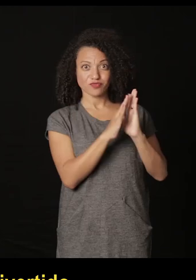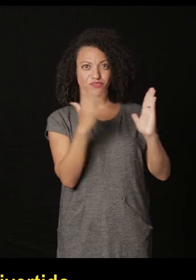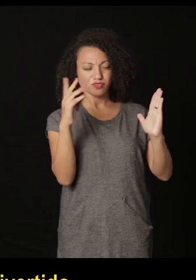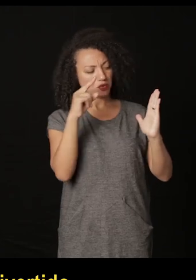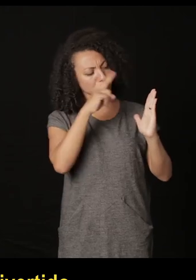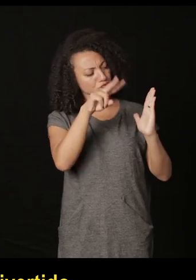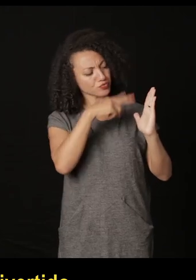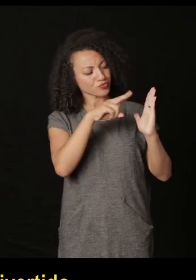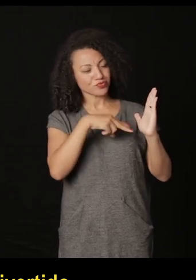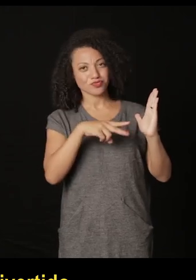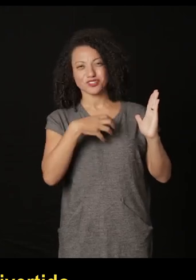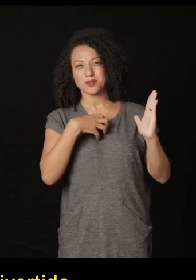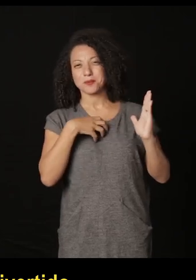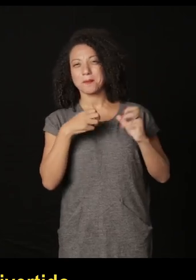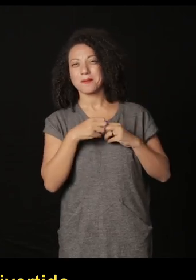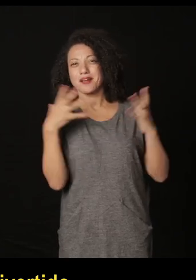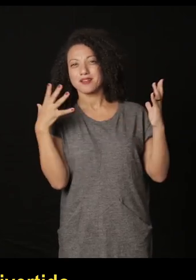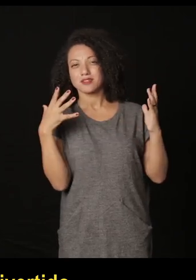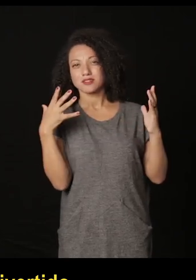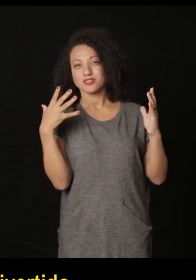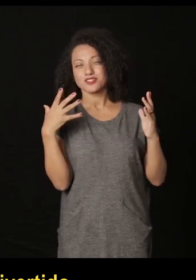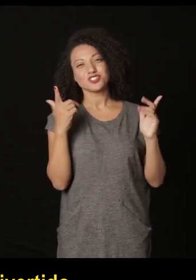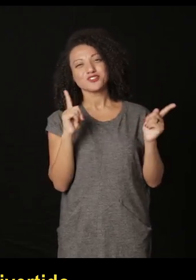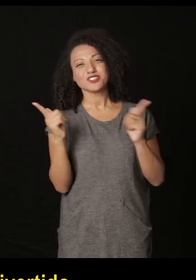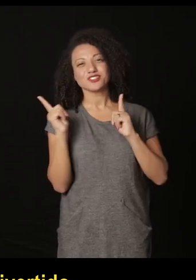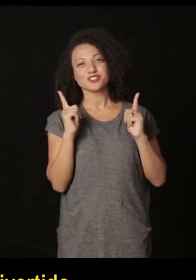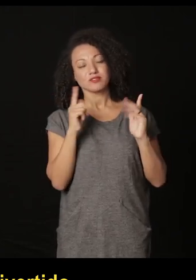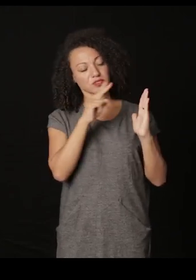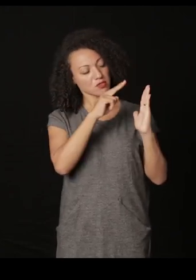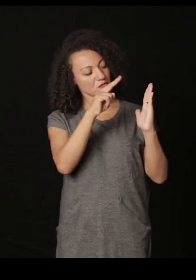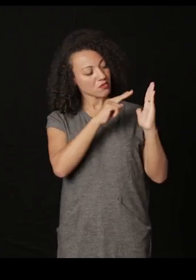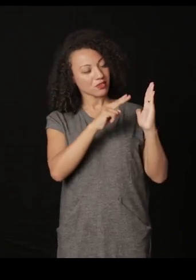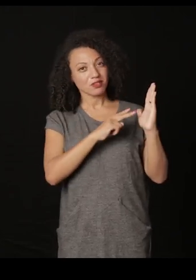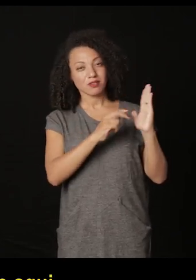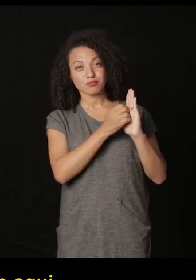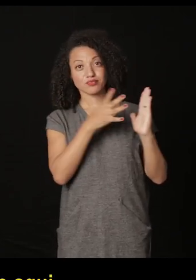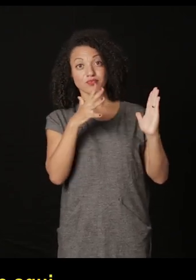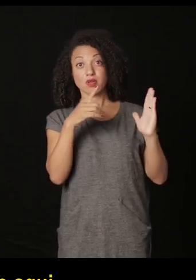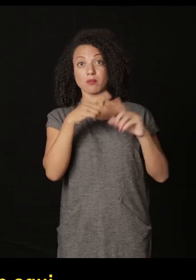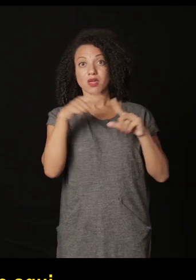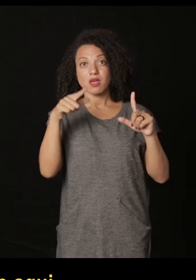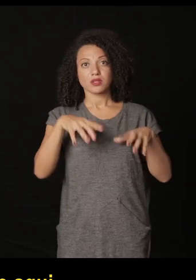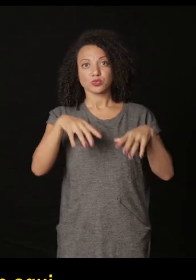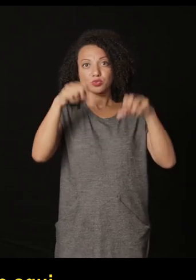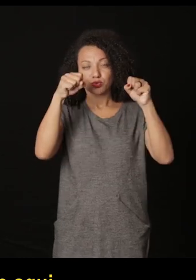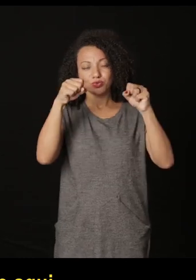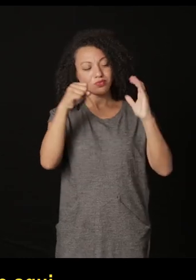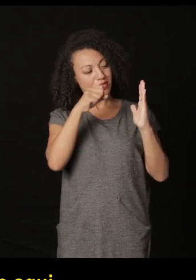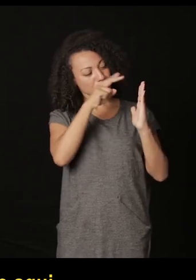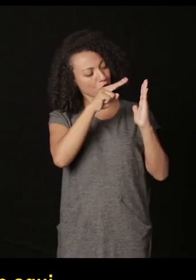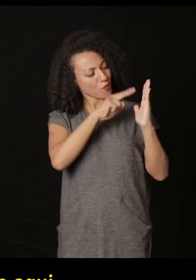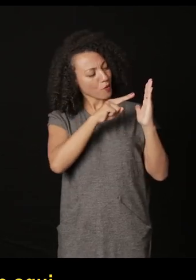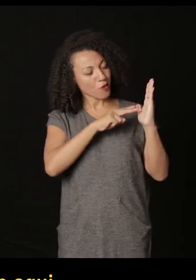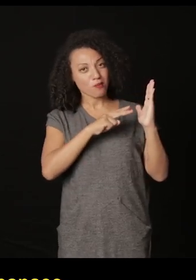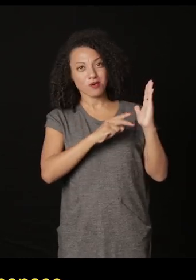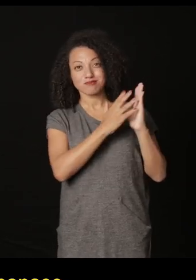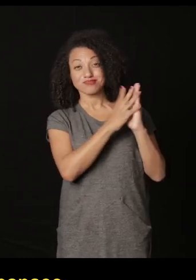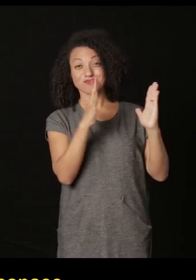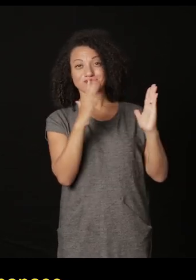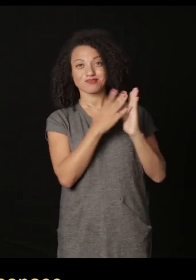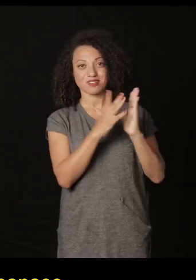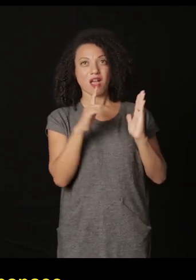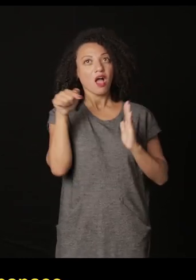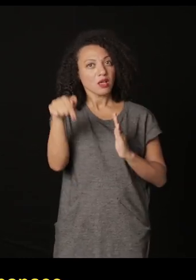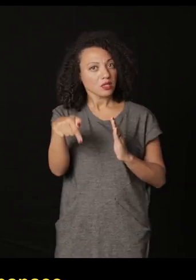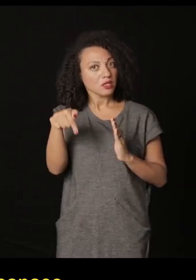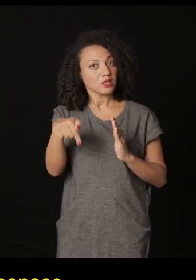era super mágico um trabalho divertido não é tão escuro quanto parece aqui a gente